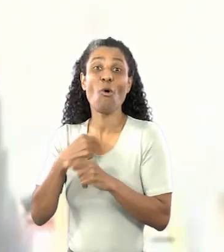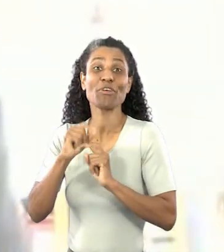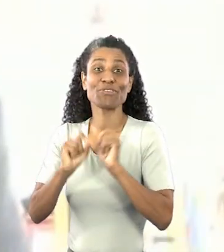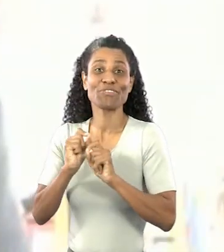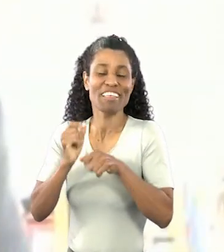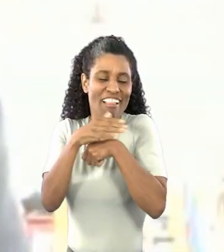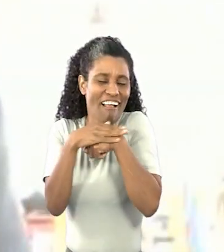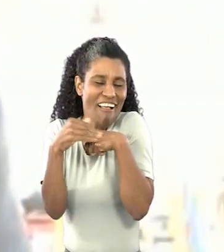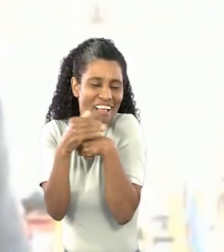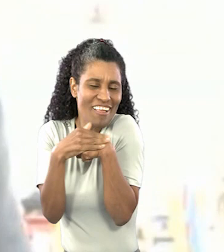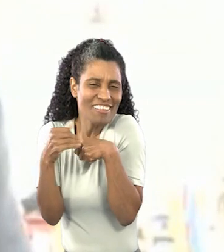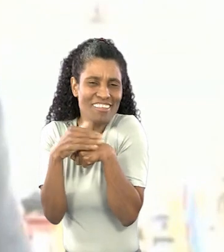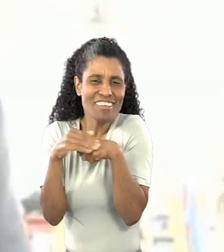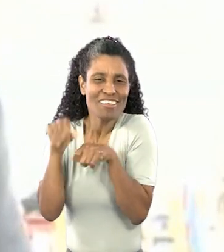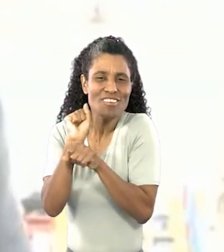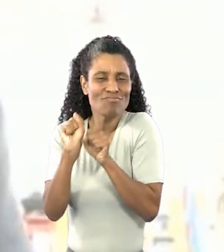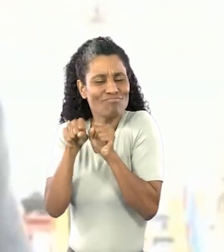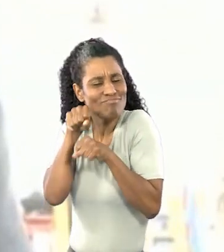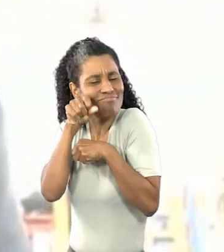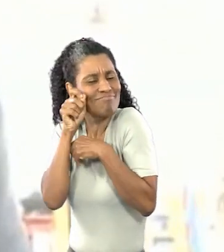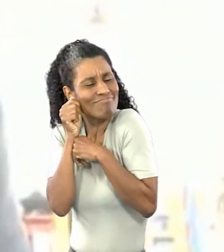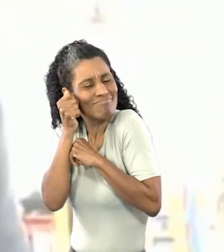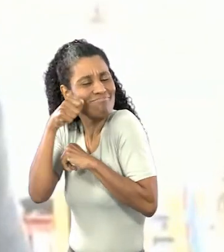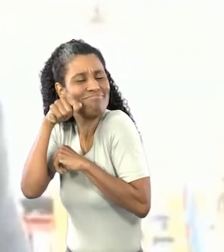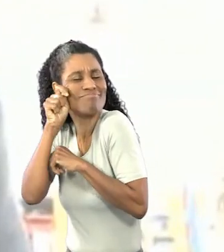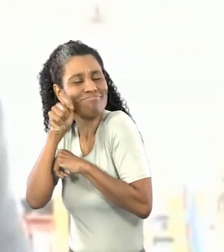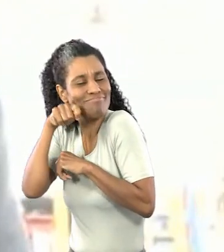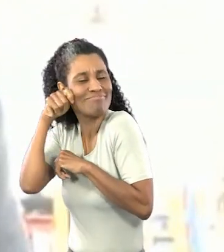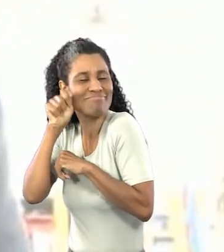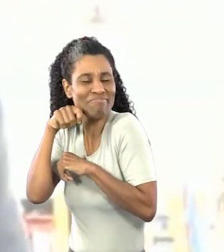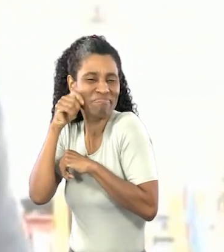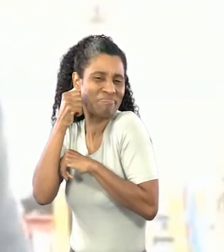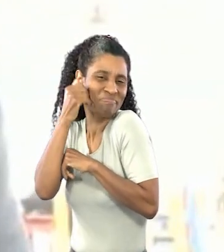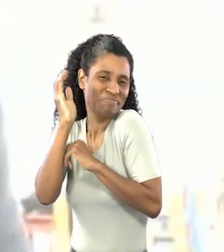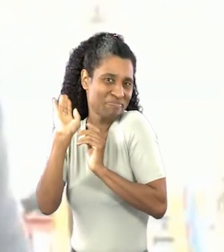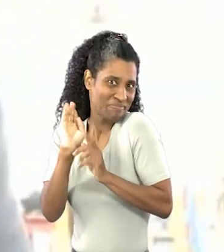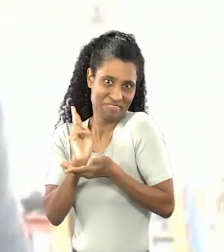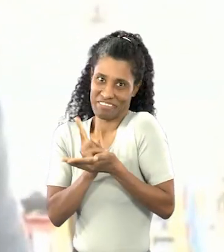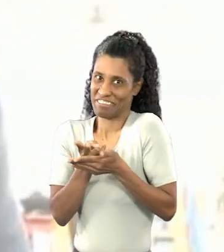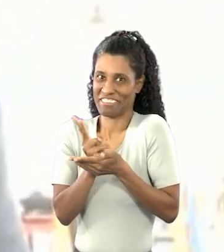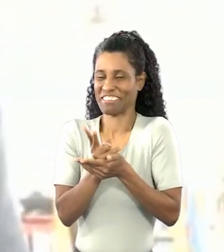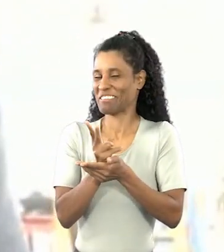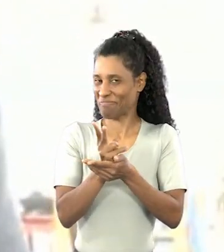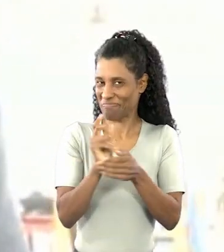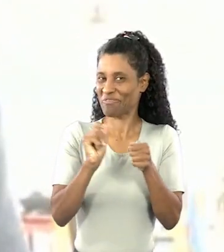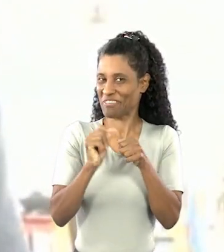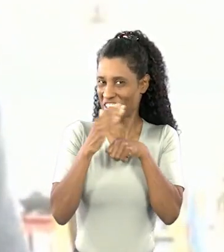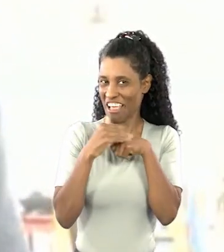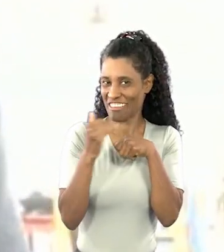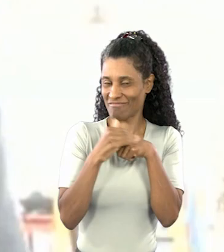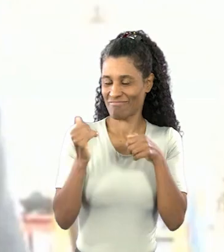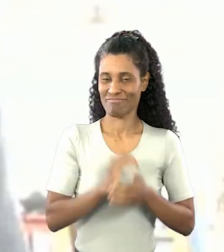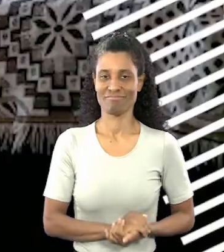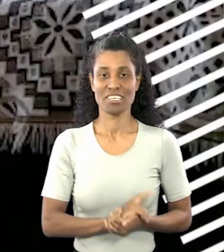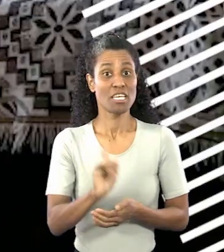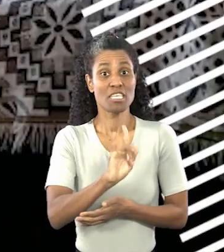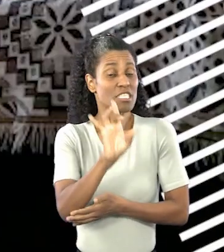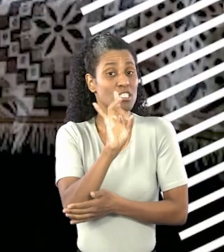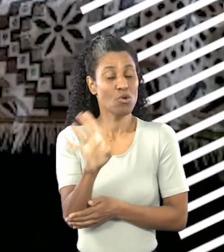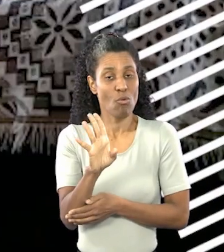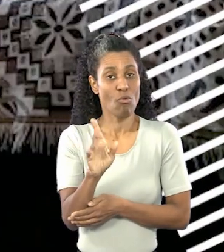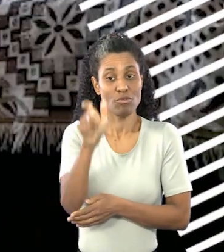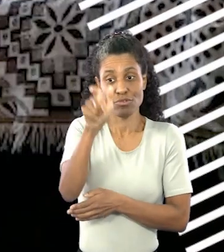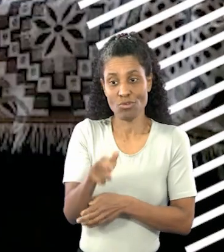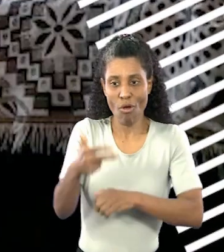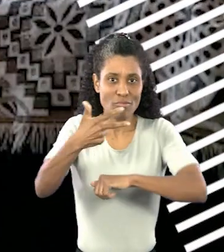faz muito carinho em mim. Ela vem se... Em volta das minhas pernas fazendo carinho. E não